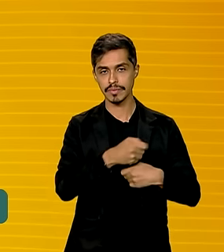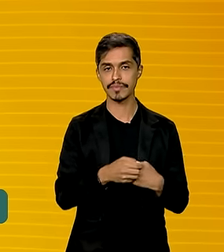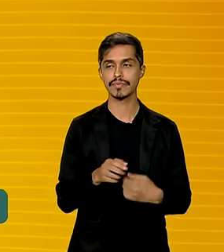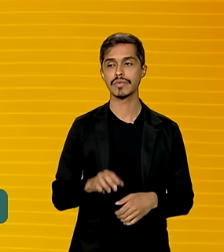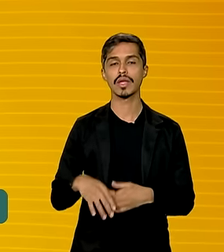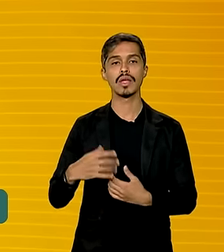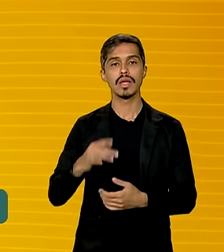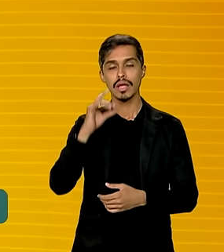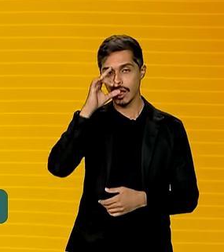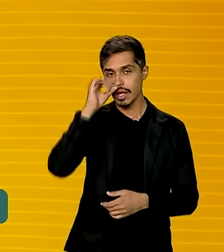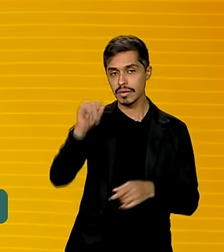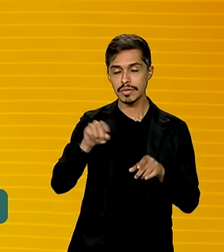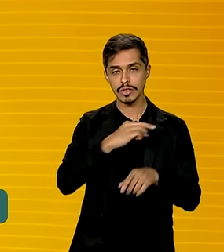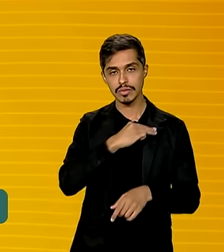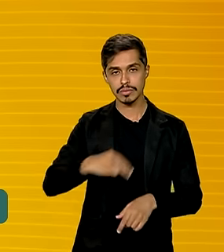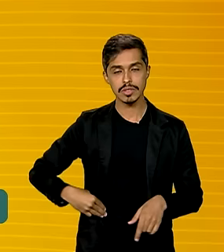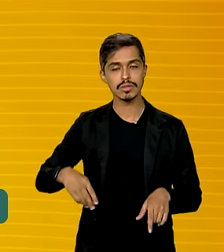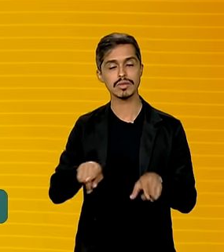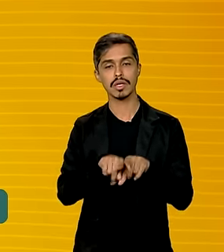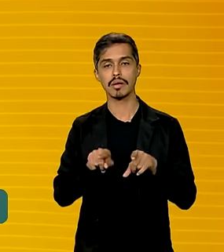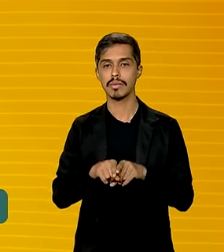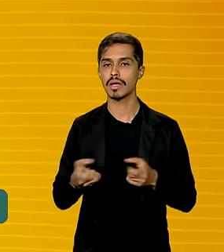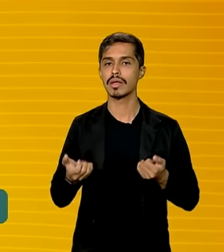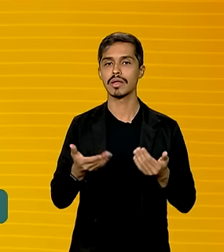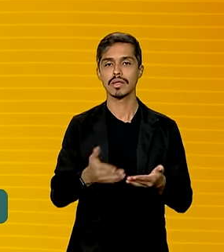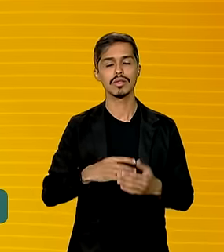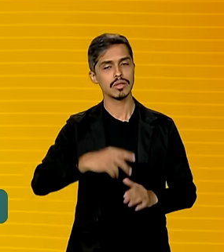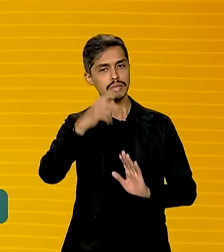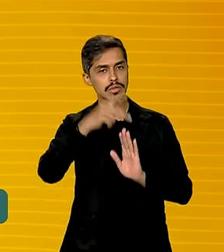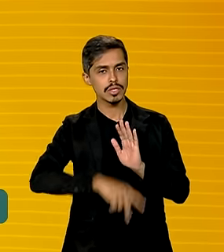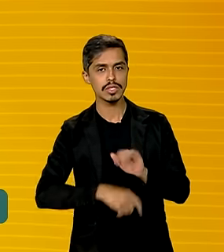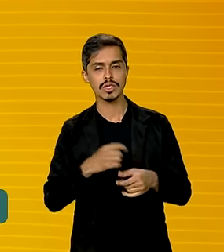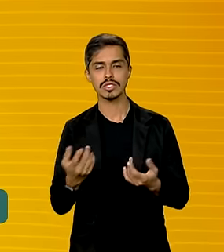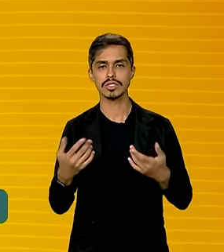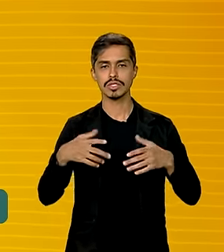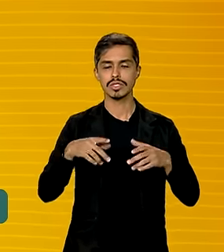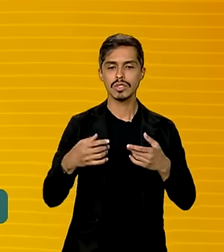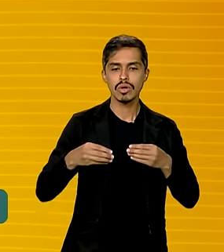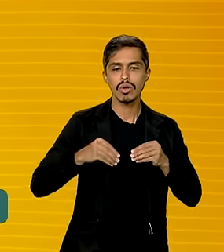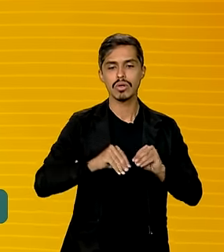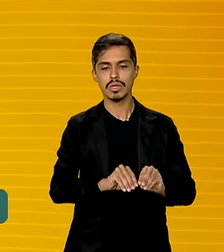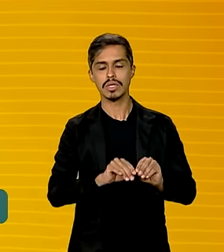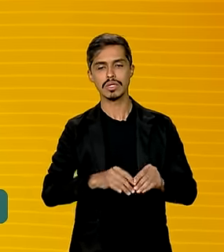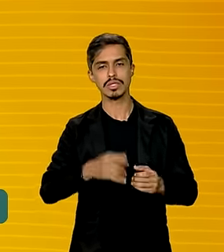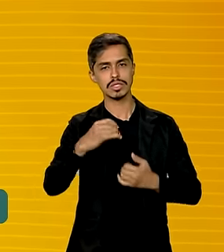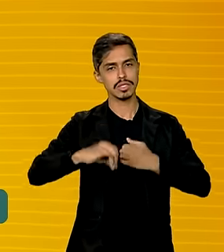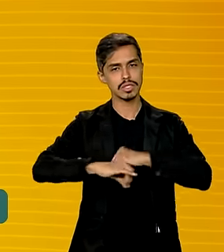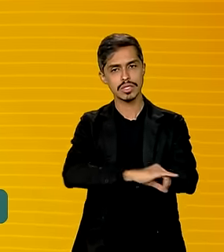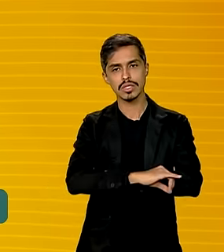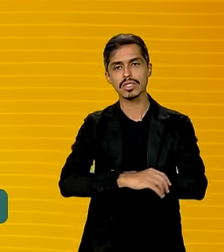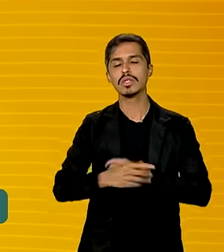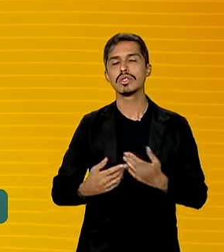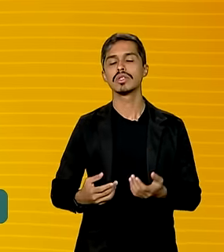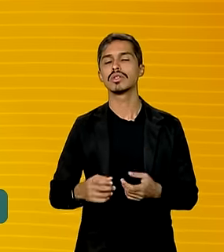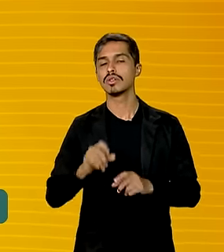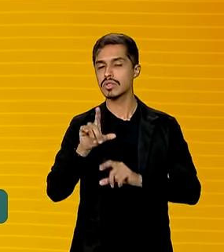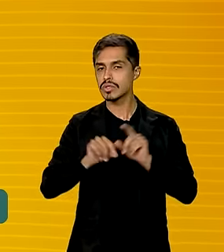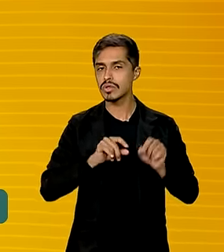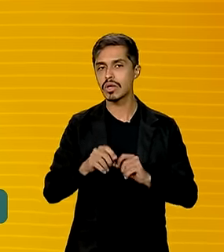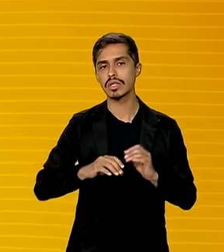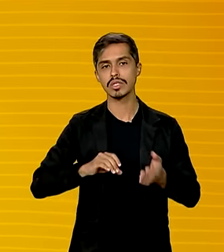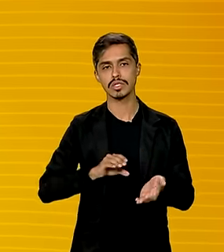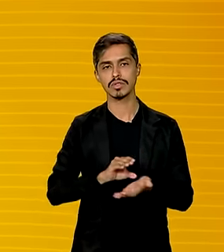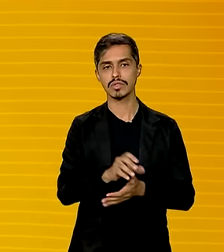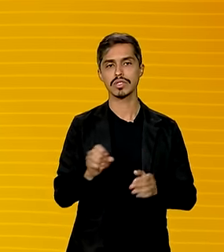apresentar, entre outras iniciativas, o plano de integração em infraestrutura e opções de investimentos dentro